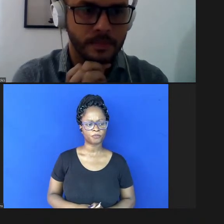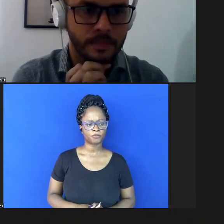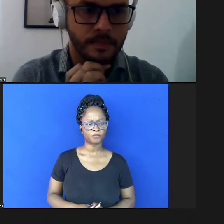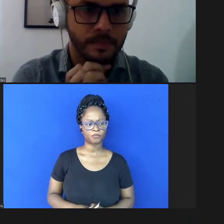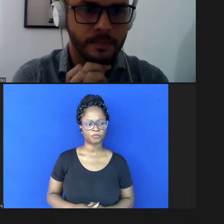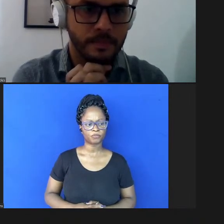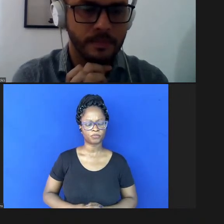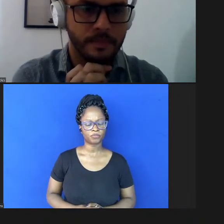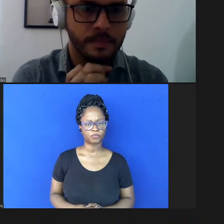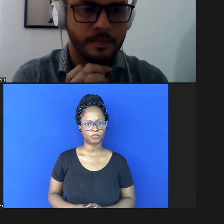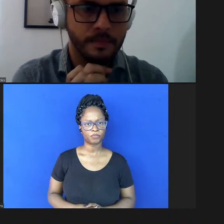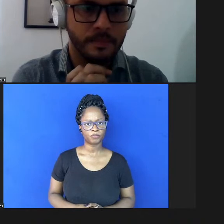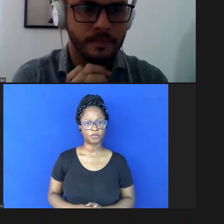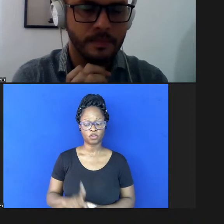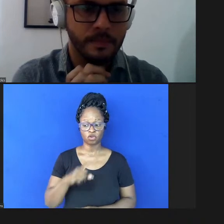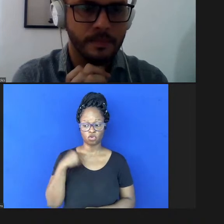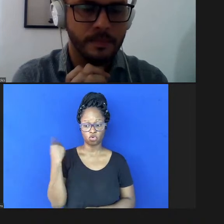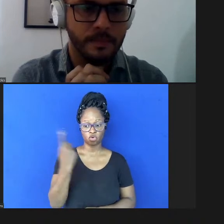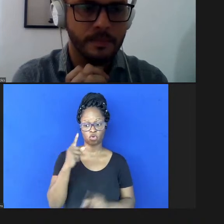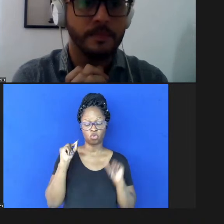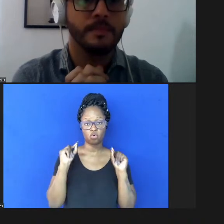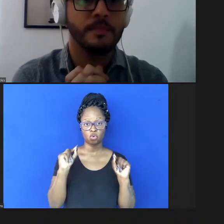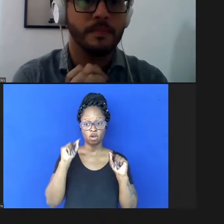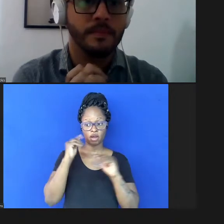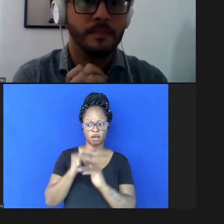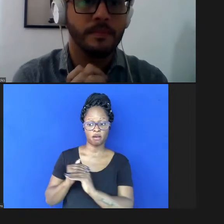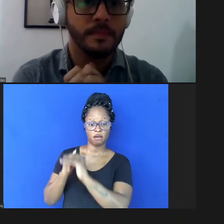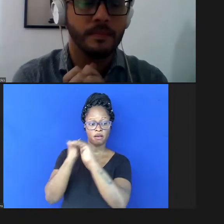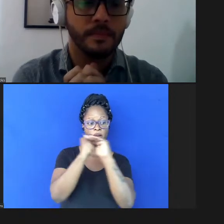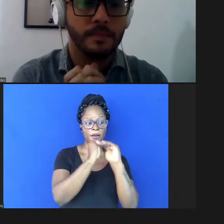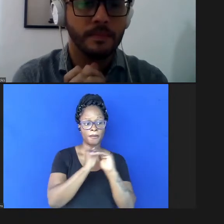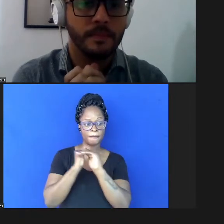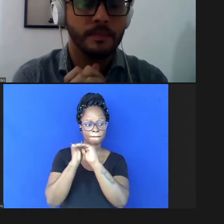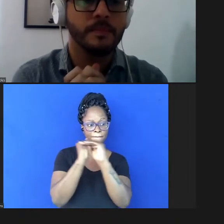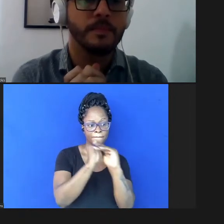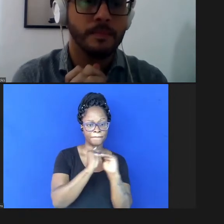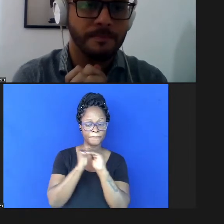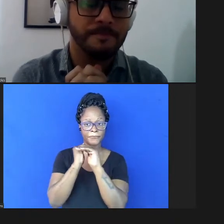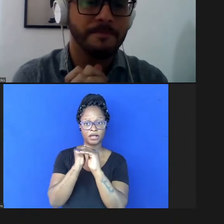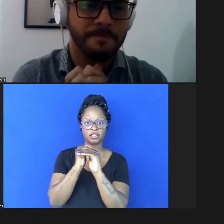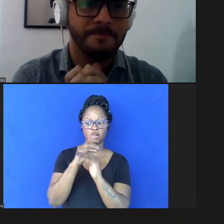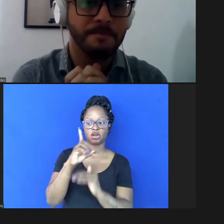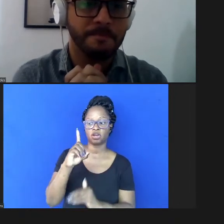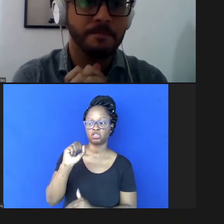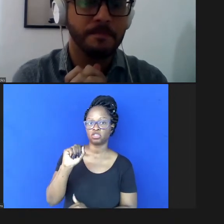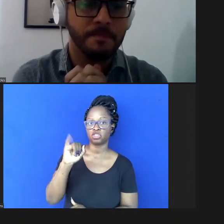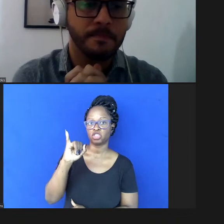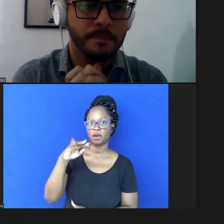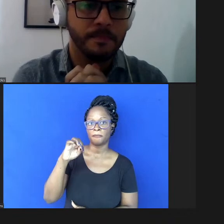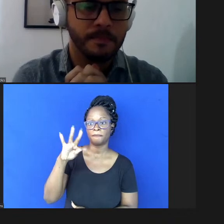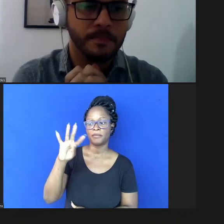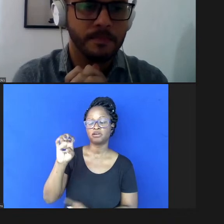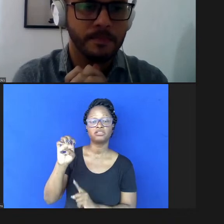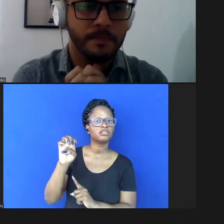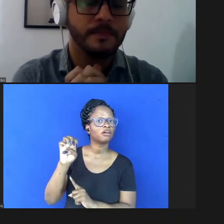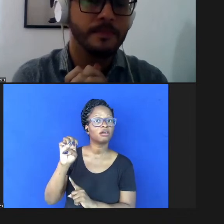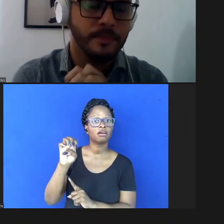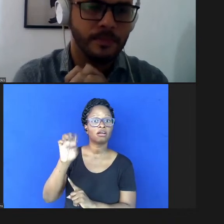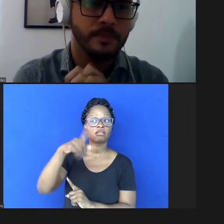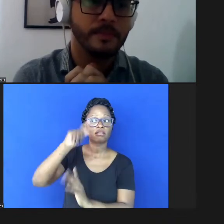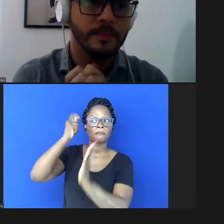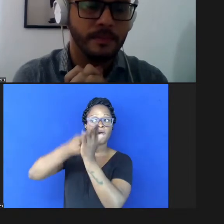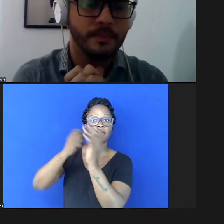nós chamamos de padrão diamante do acesso aberto é quando ninguém paga